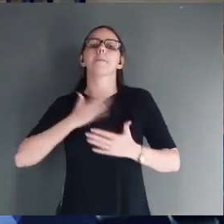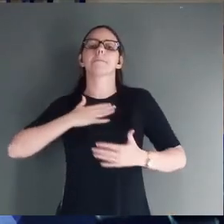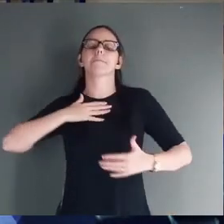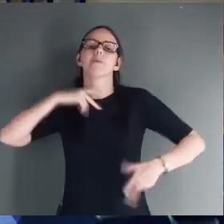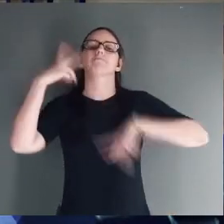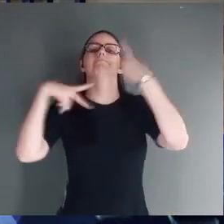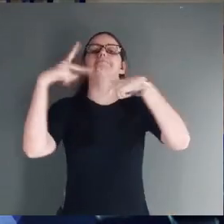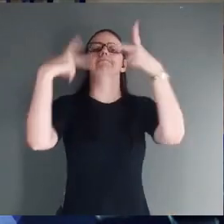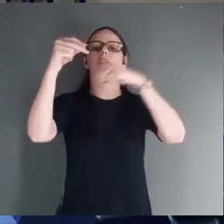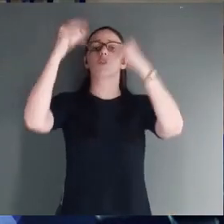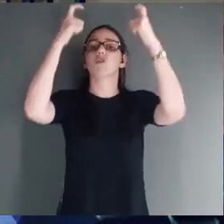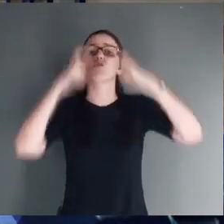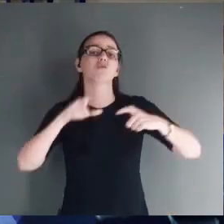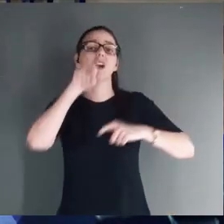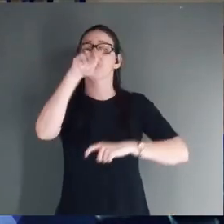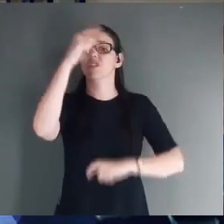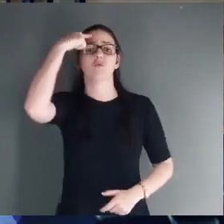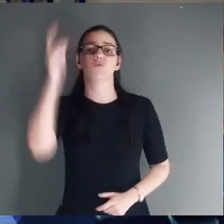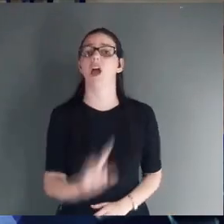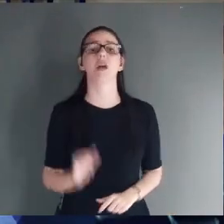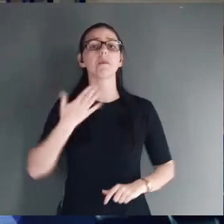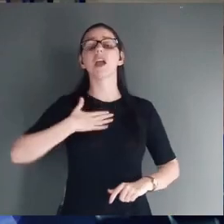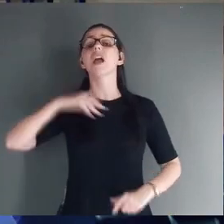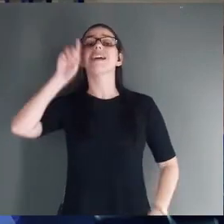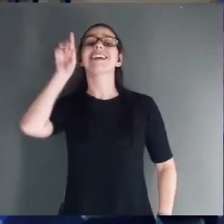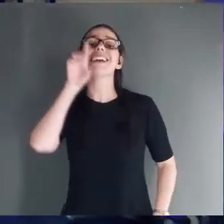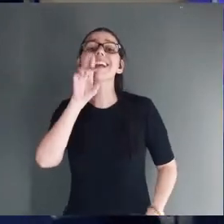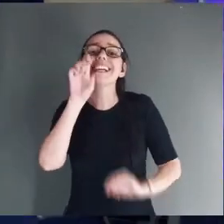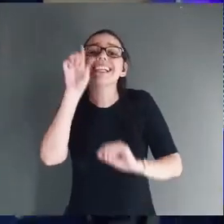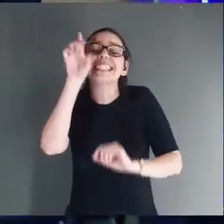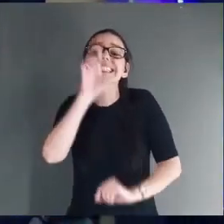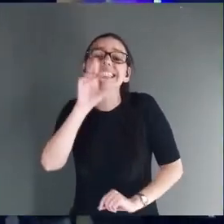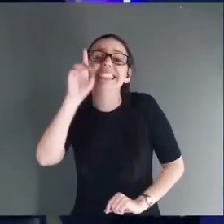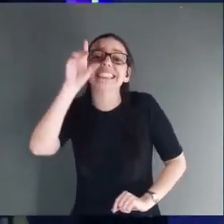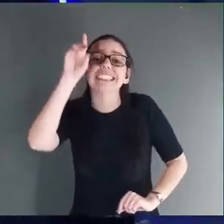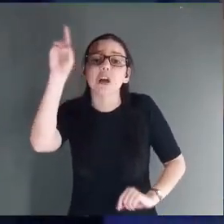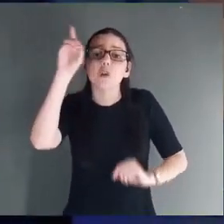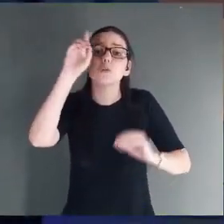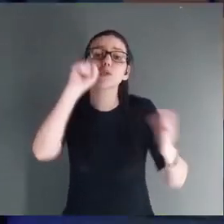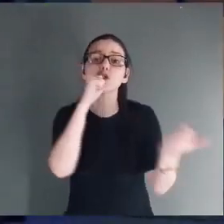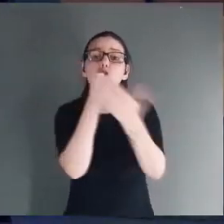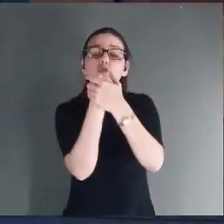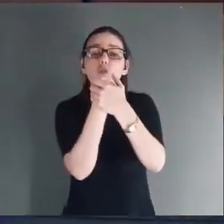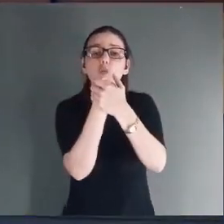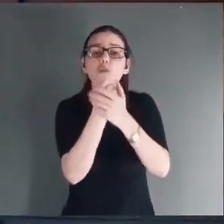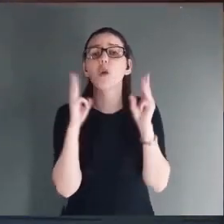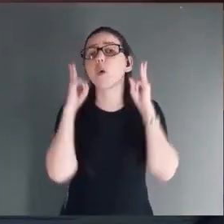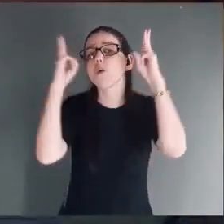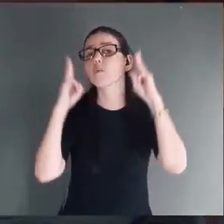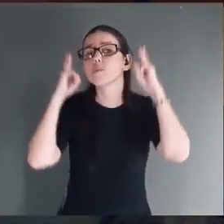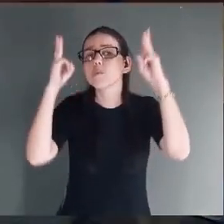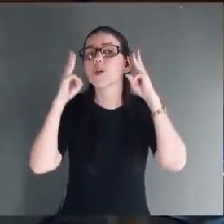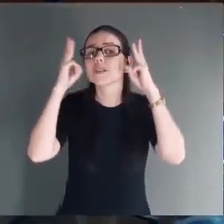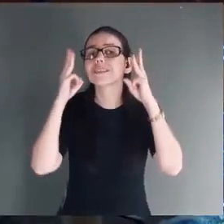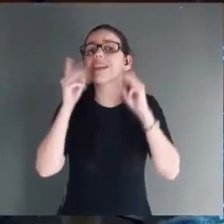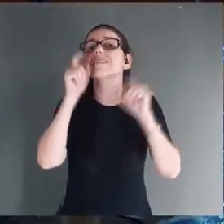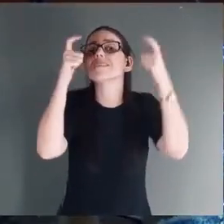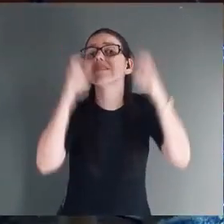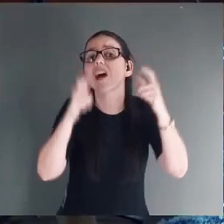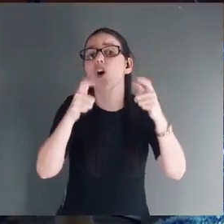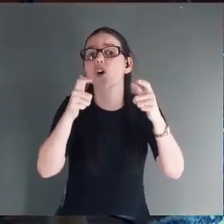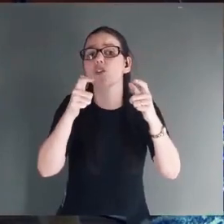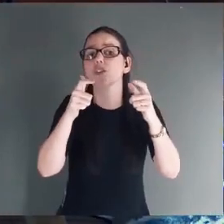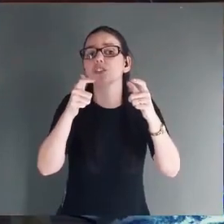Nos lugares improváveis. Ele escondeu o menino Moisés dentro de uma arca. No meio de um rio. Cheio de